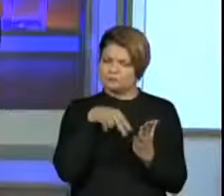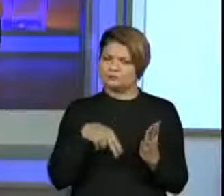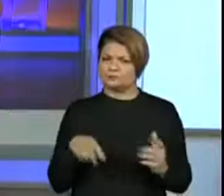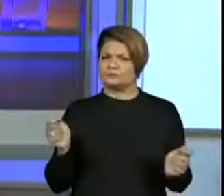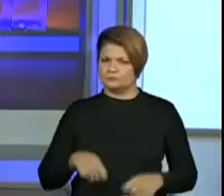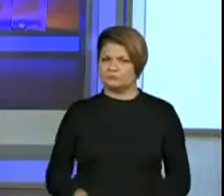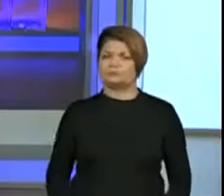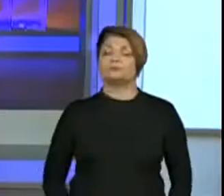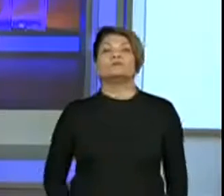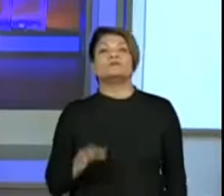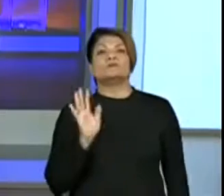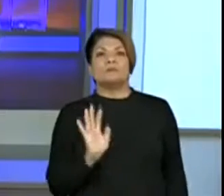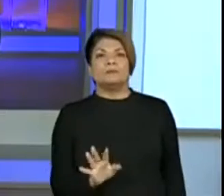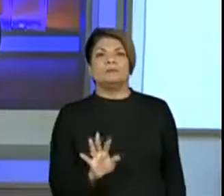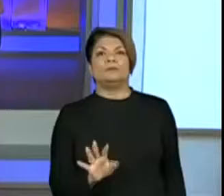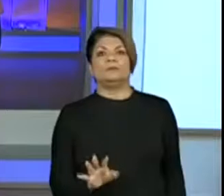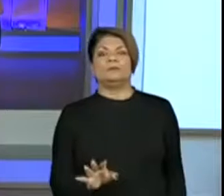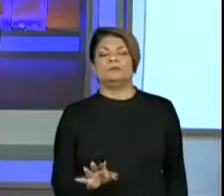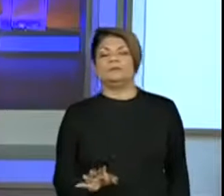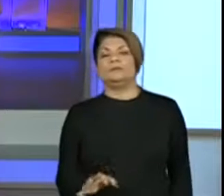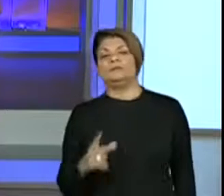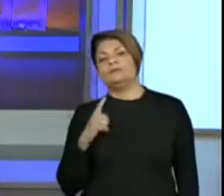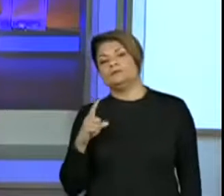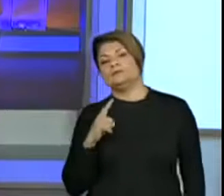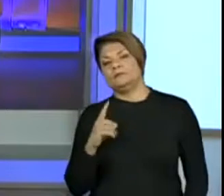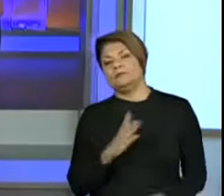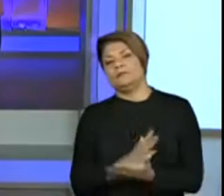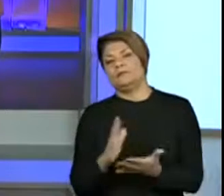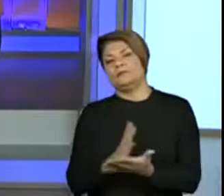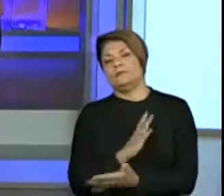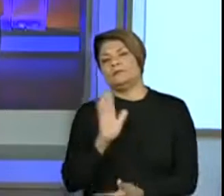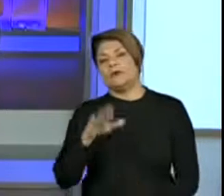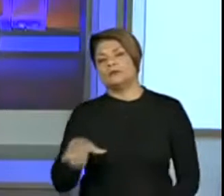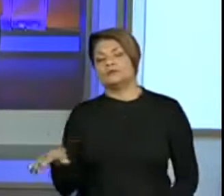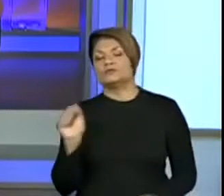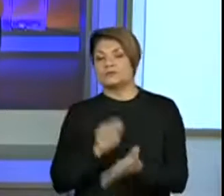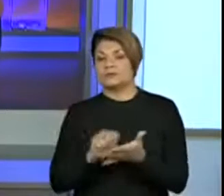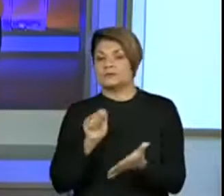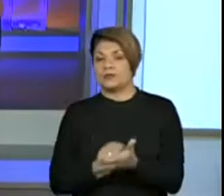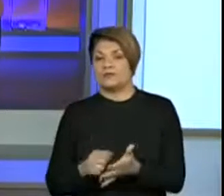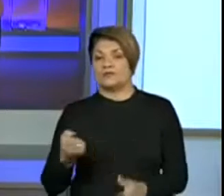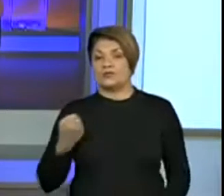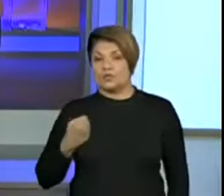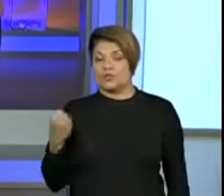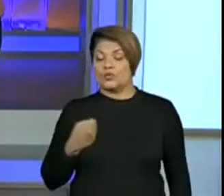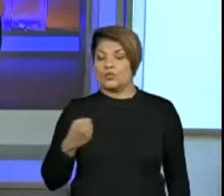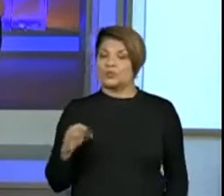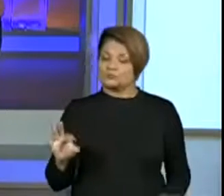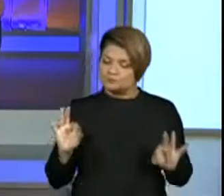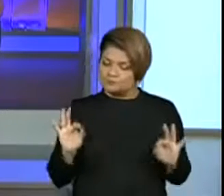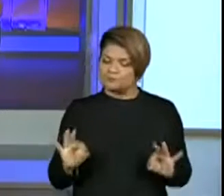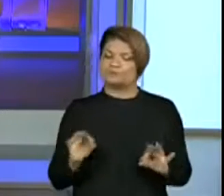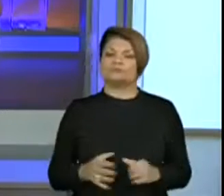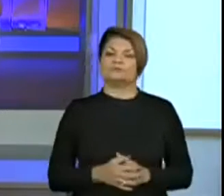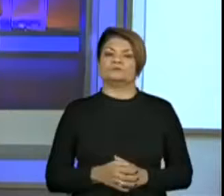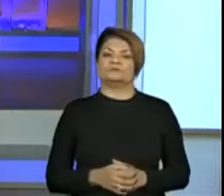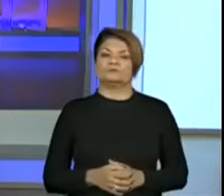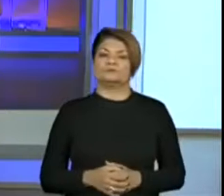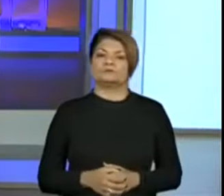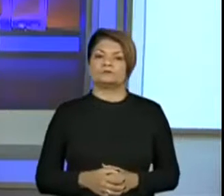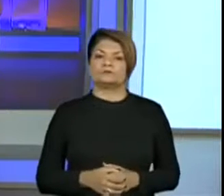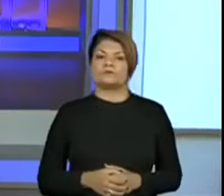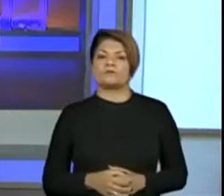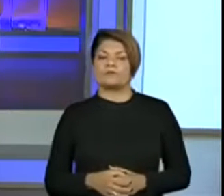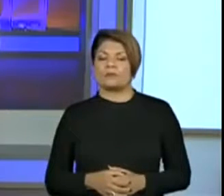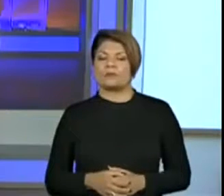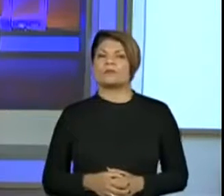tem alunos que estão em estágios, né? Que eles escrevem esse número exatamente dessa forma, né? Isso, se apoiando